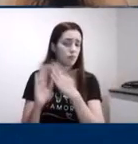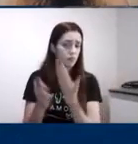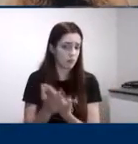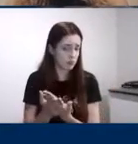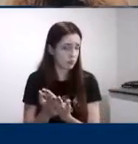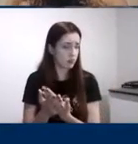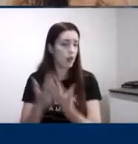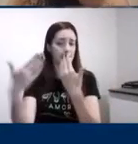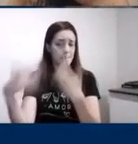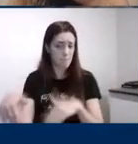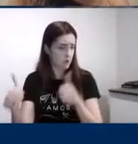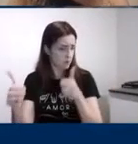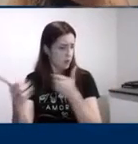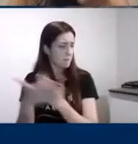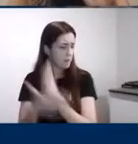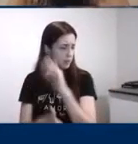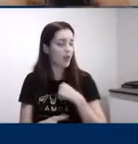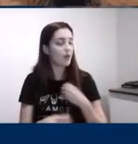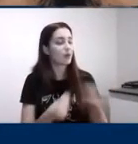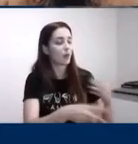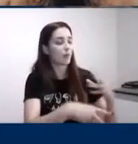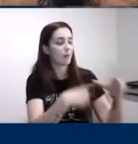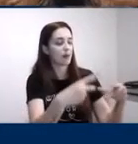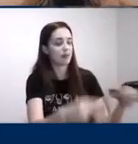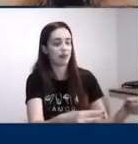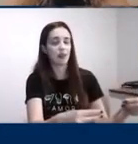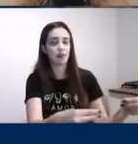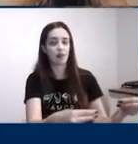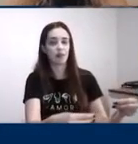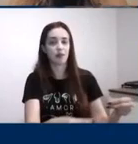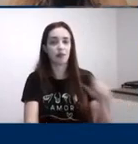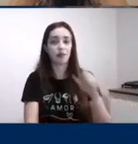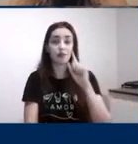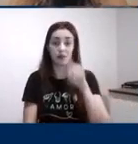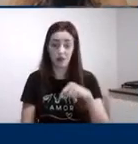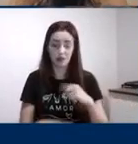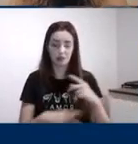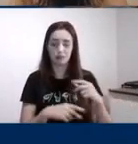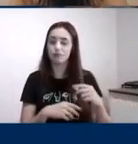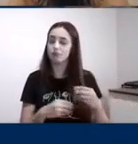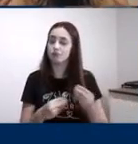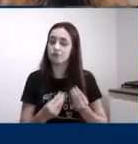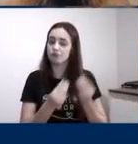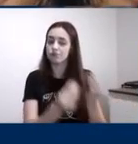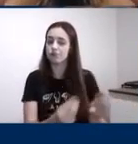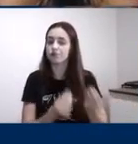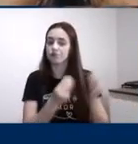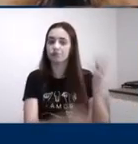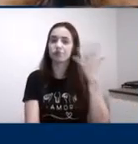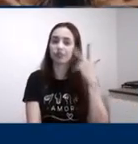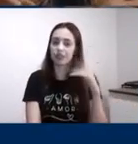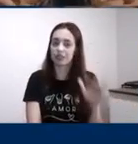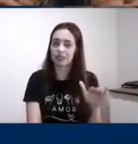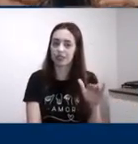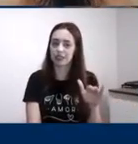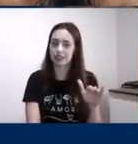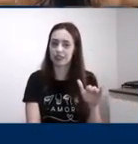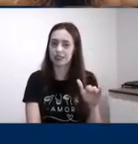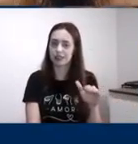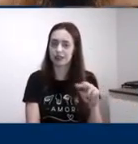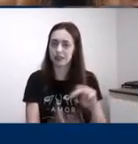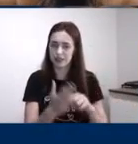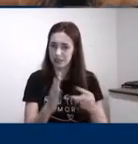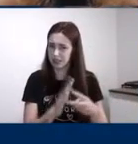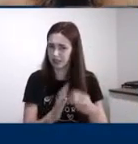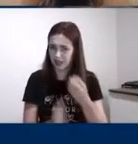a prova direito eu te dou um presente quanto mais a gente dá recompensas externas mais passivo a gente vai deixando o sujeito na